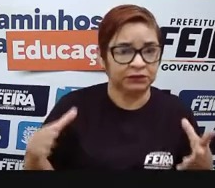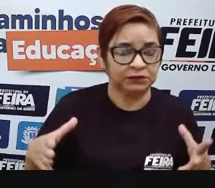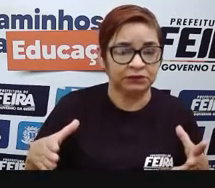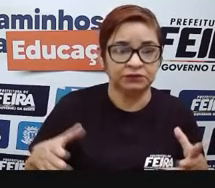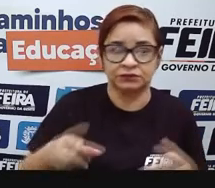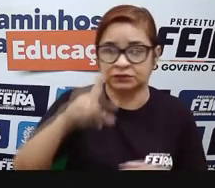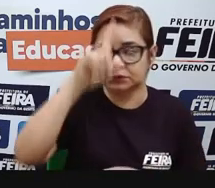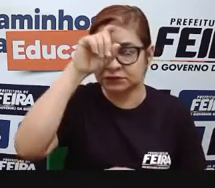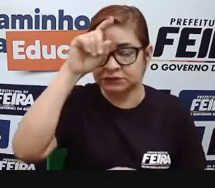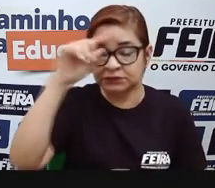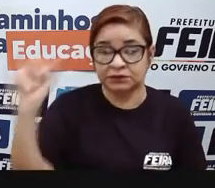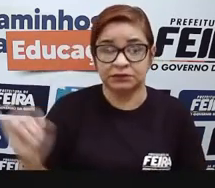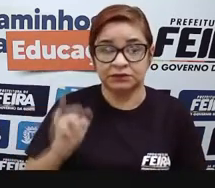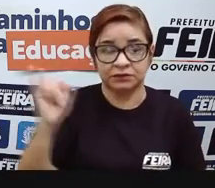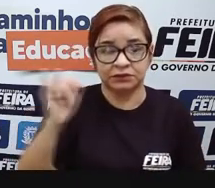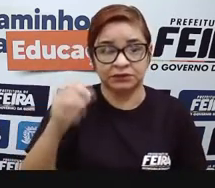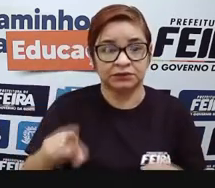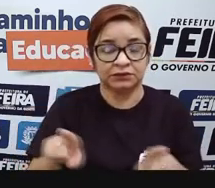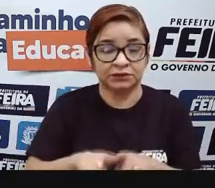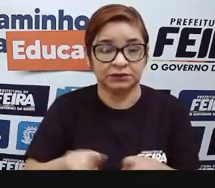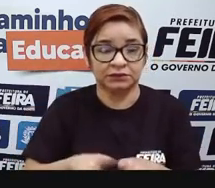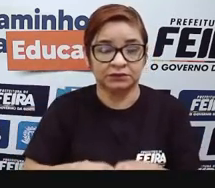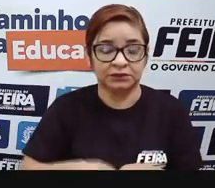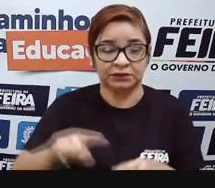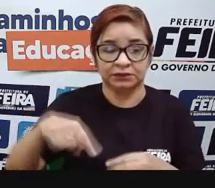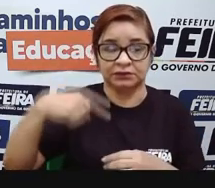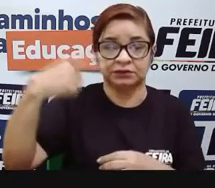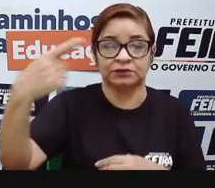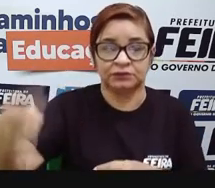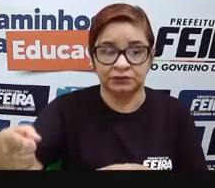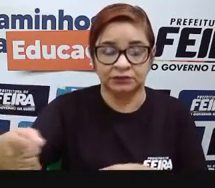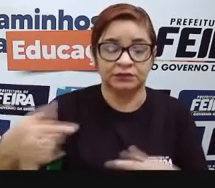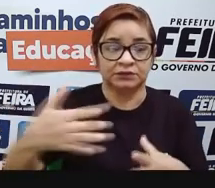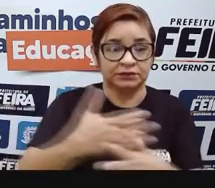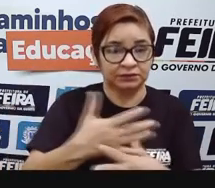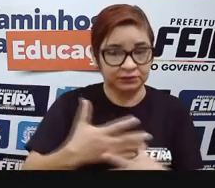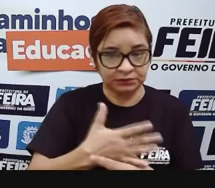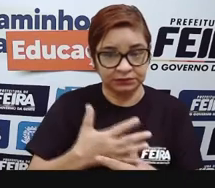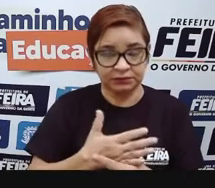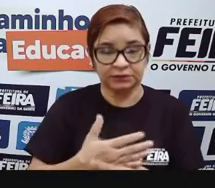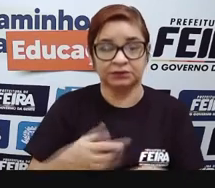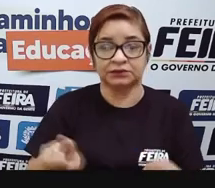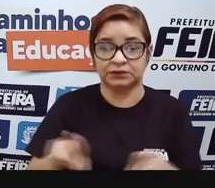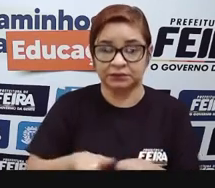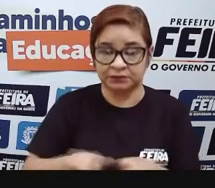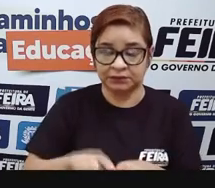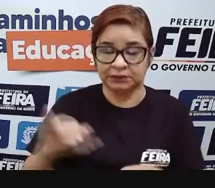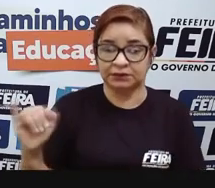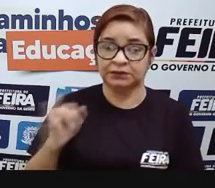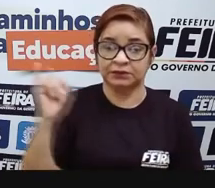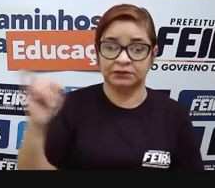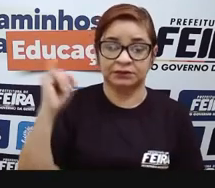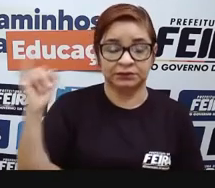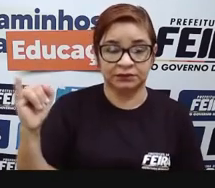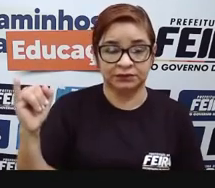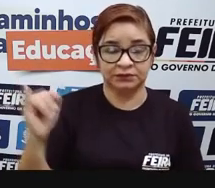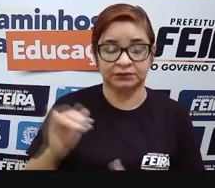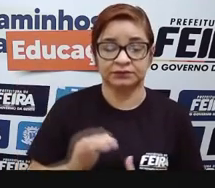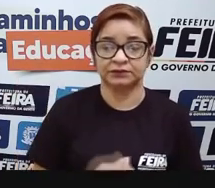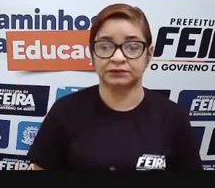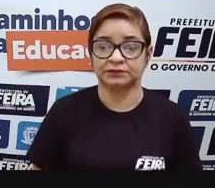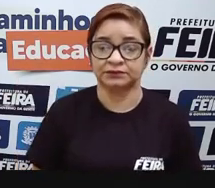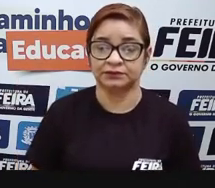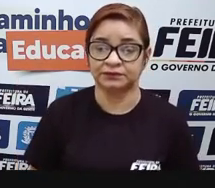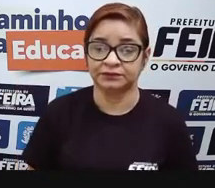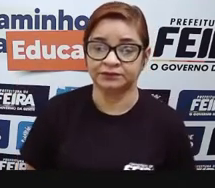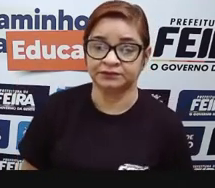atende a cidade circunvinzinhas, não só a nossa feira, mas é uma referência também para outros locais, né?